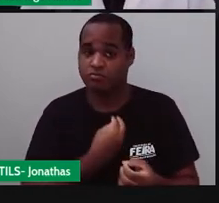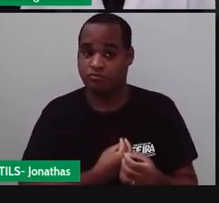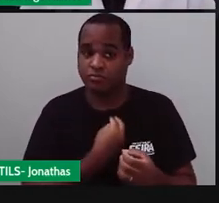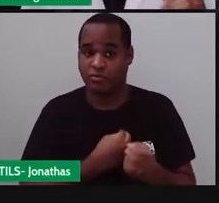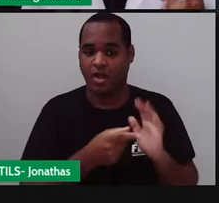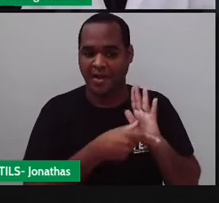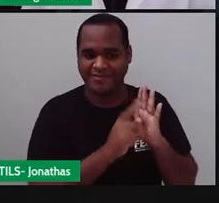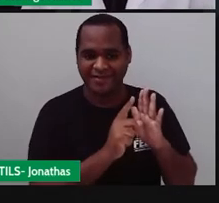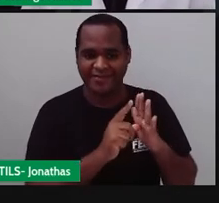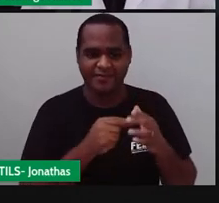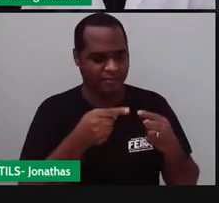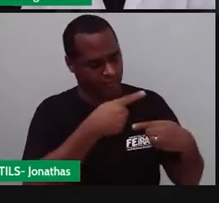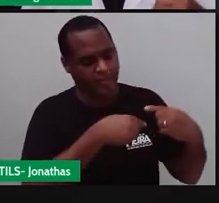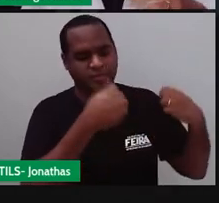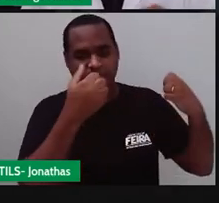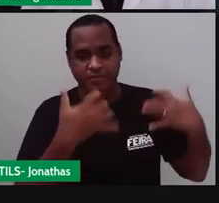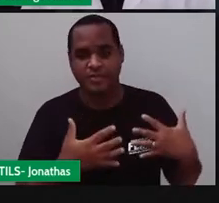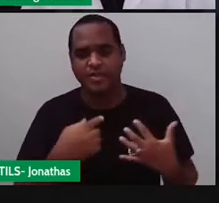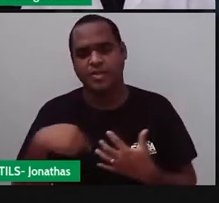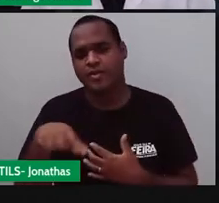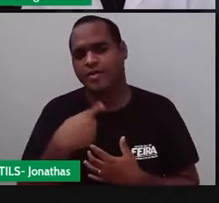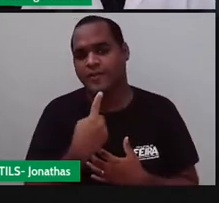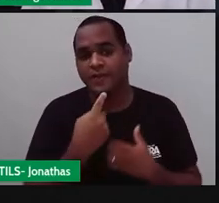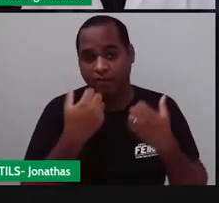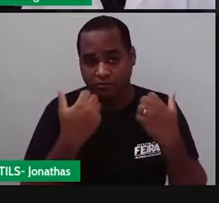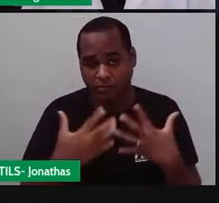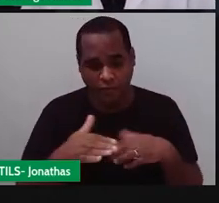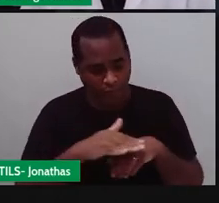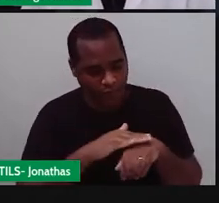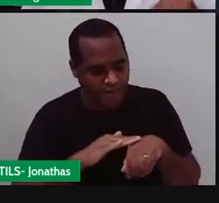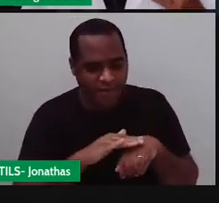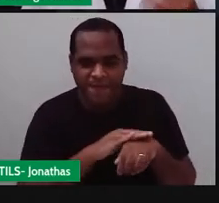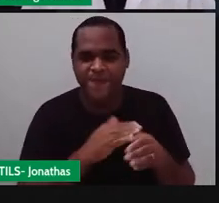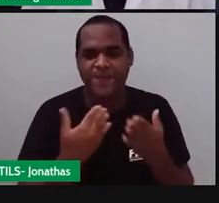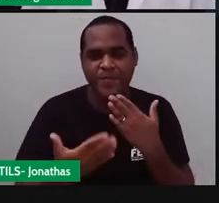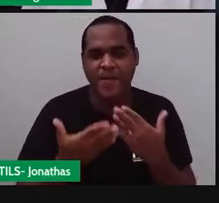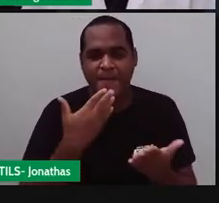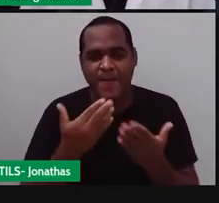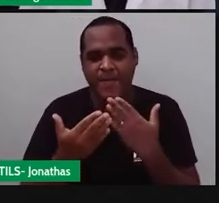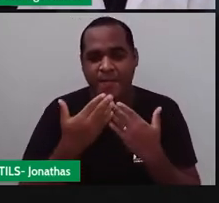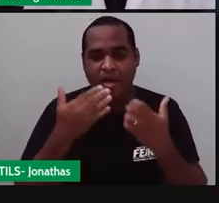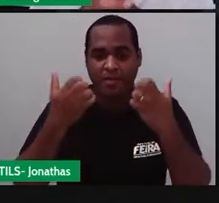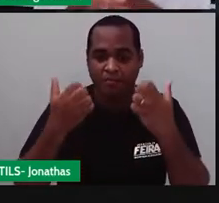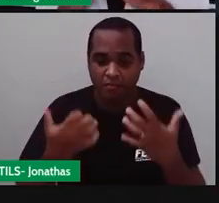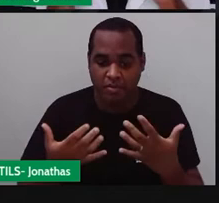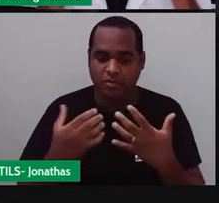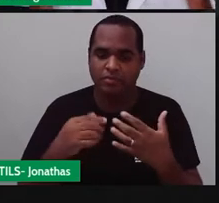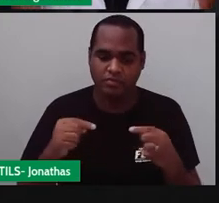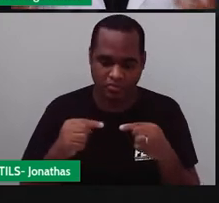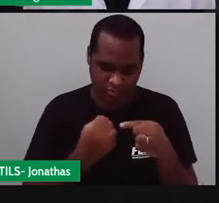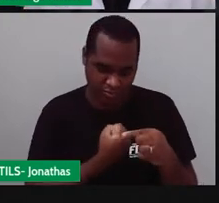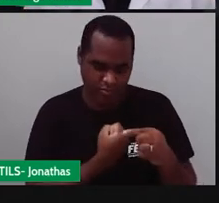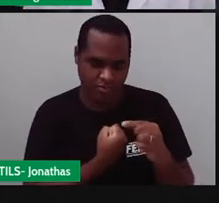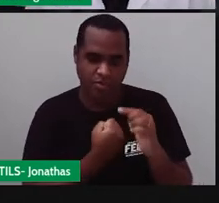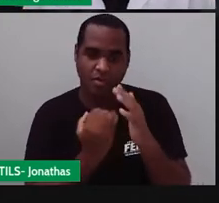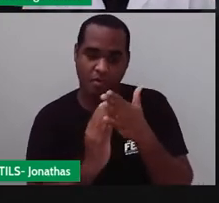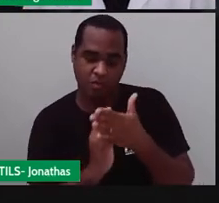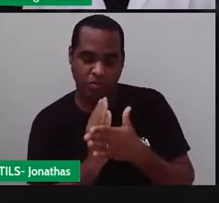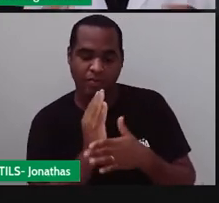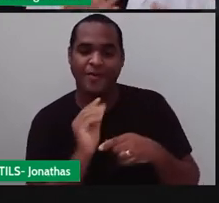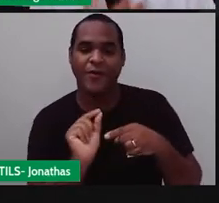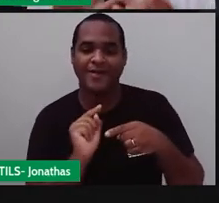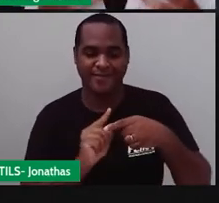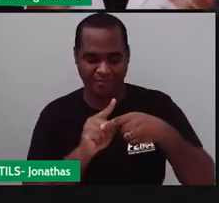anterior, a gente falou que o número racional são aqueles números que nascem das frações,